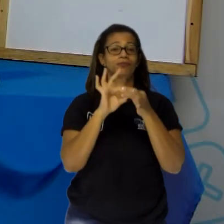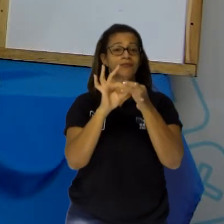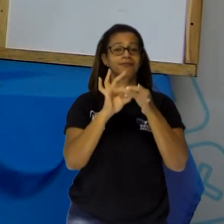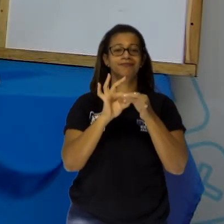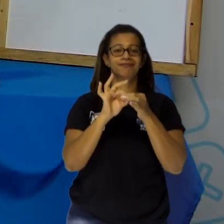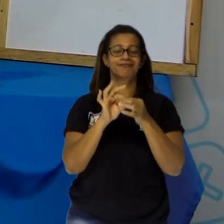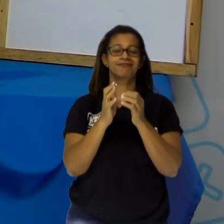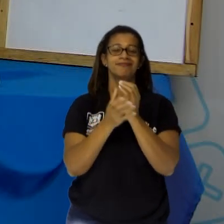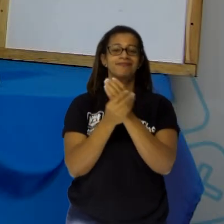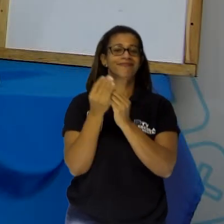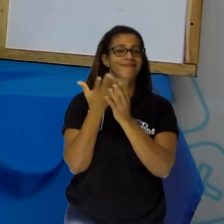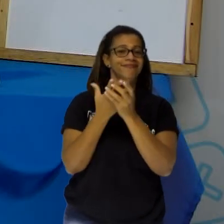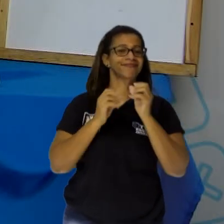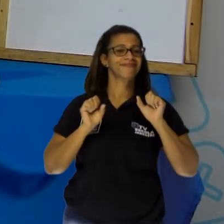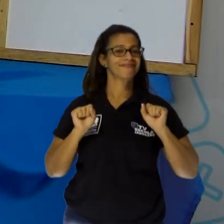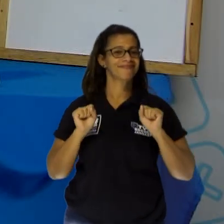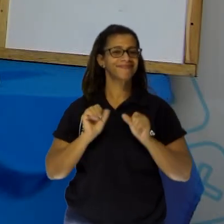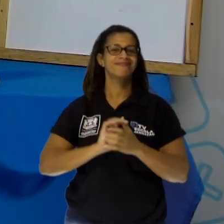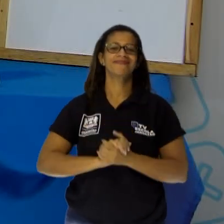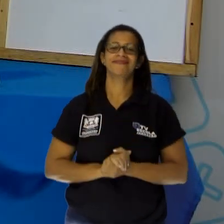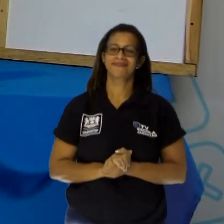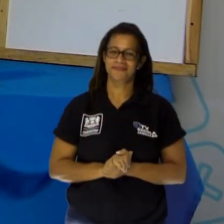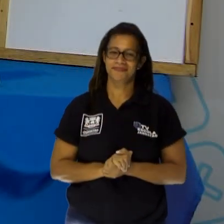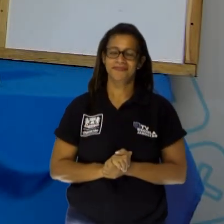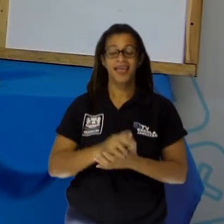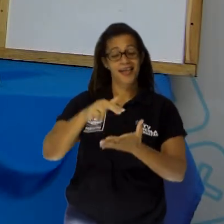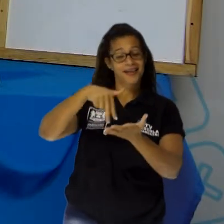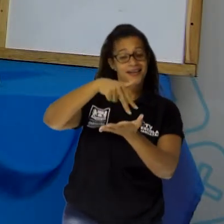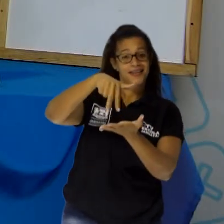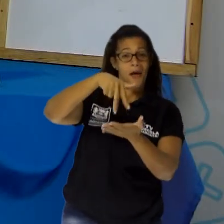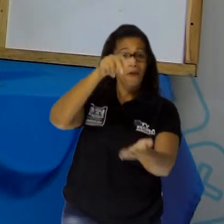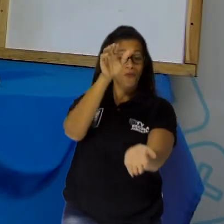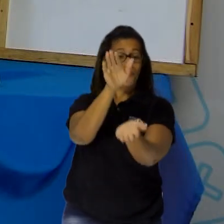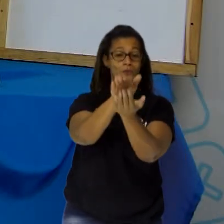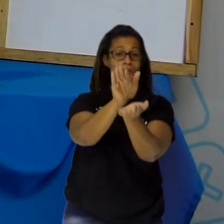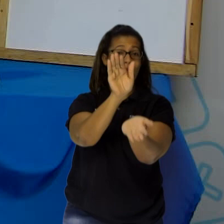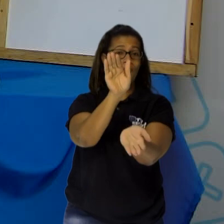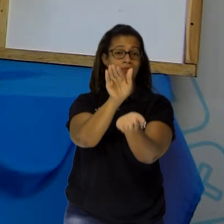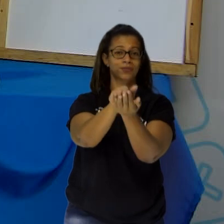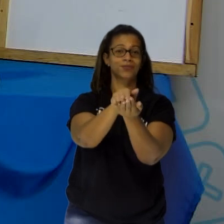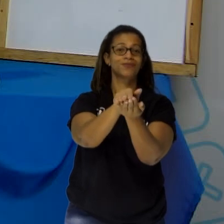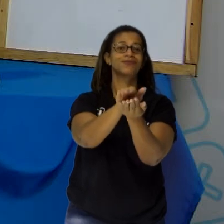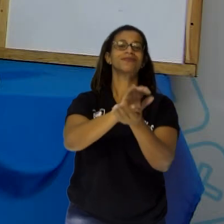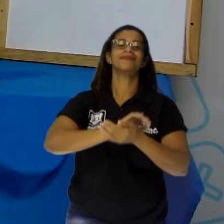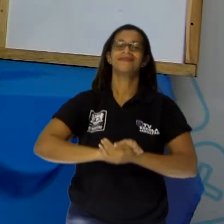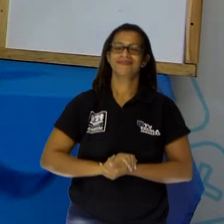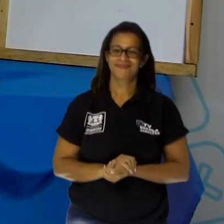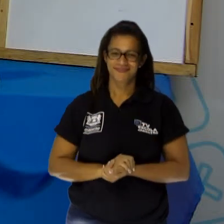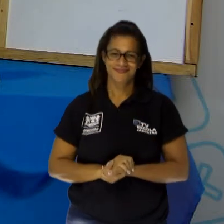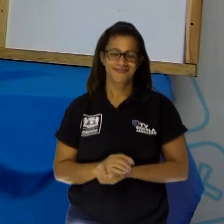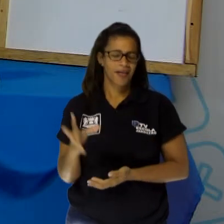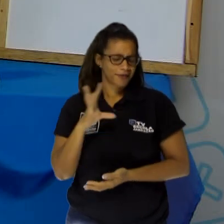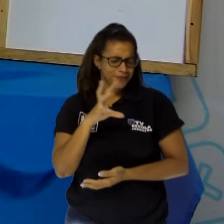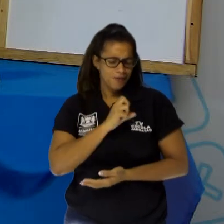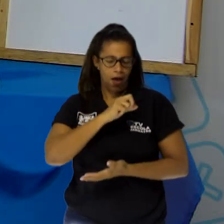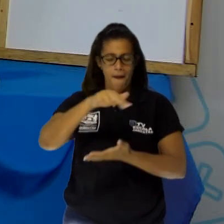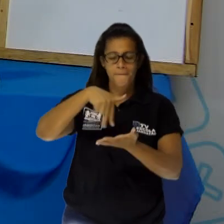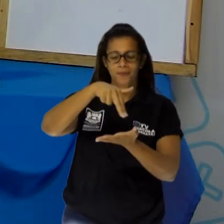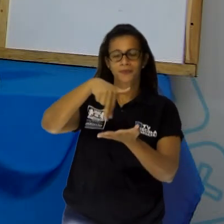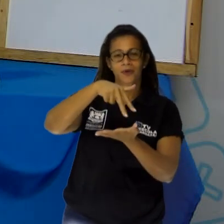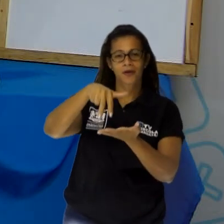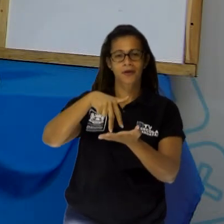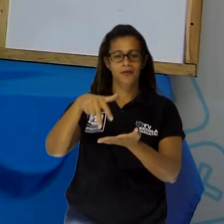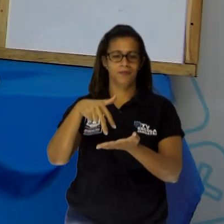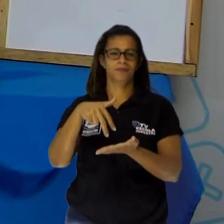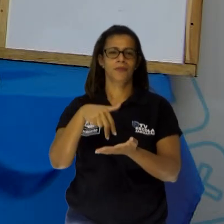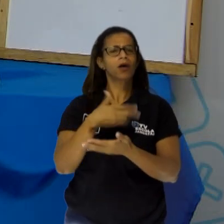Rebola pra lá, rebola pra cá E abre o botão assim Eu amo dançar E esse grupo vocês já